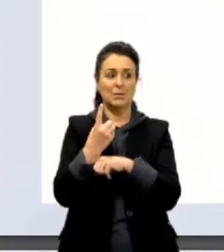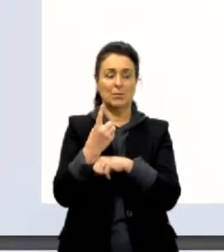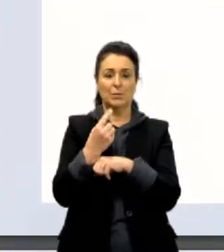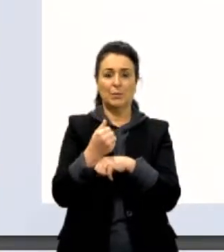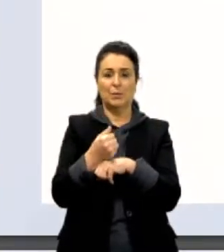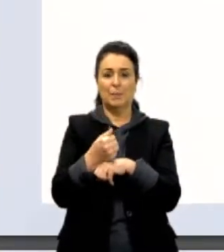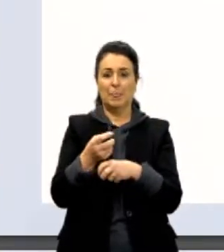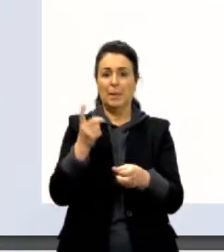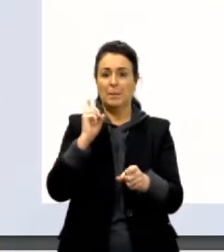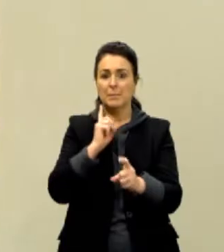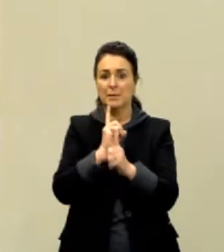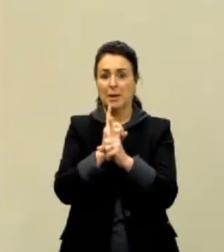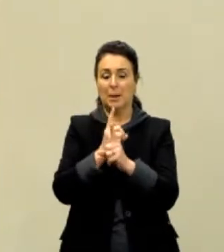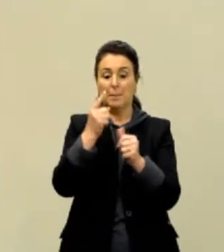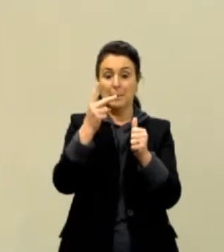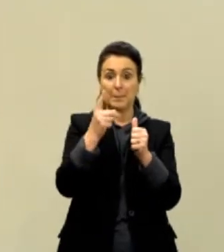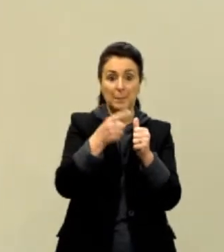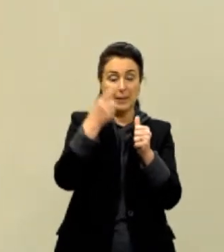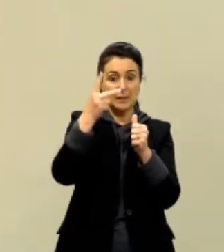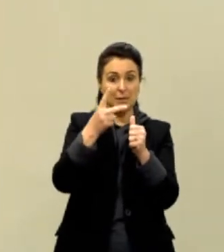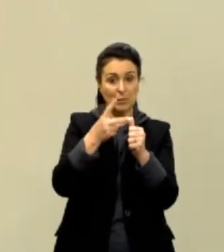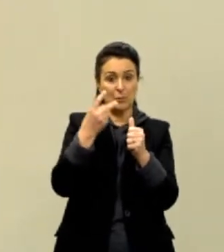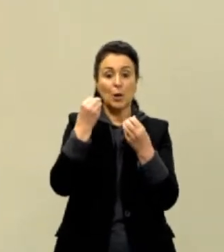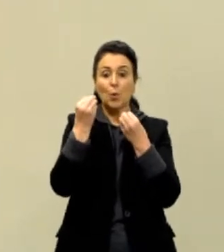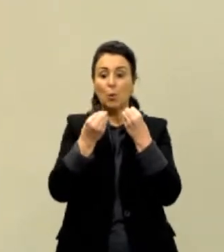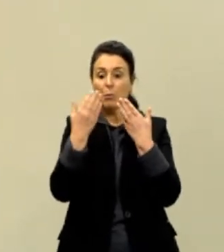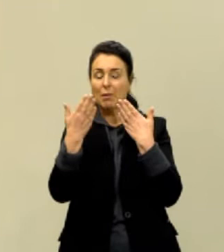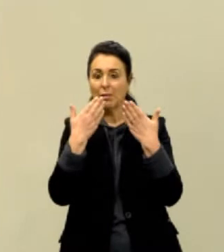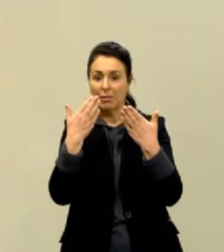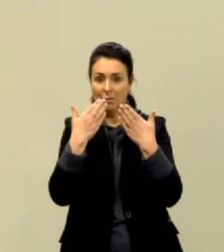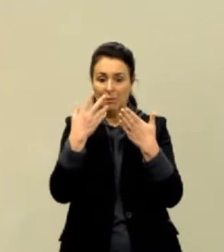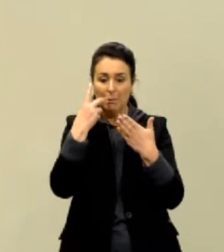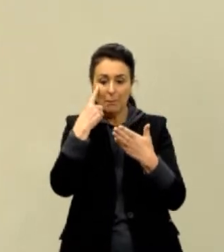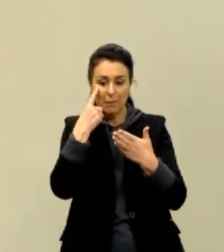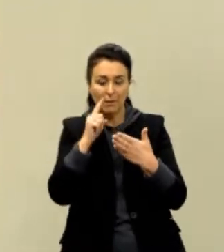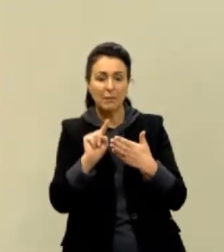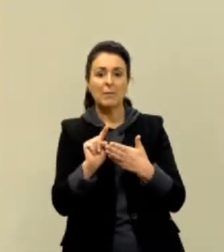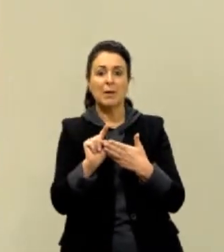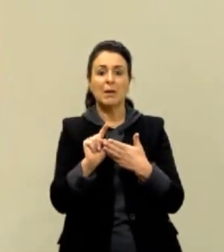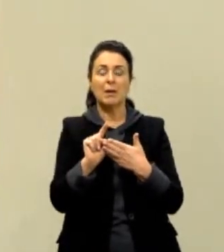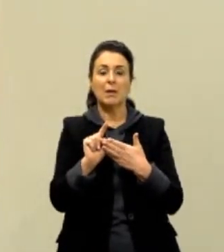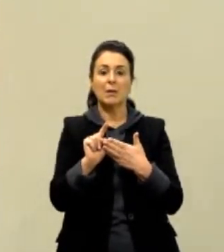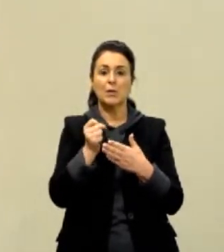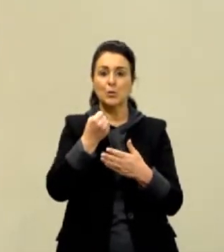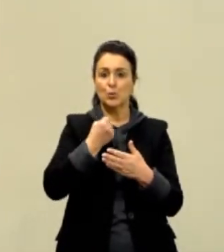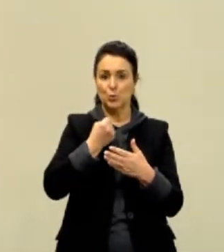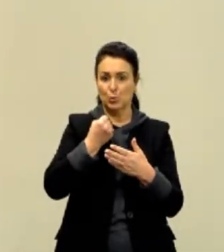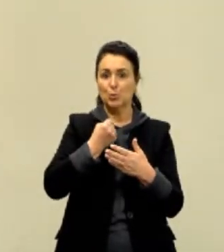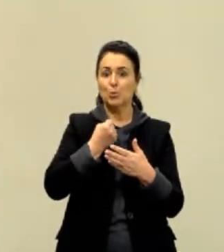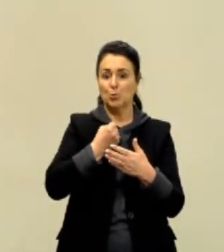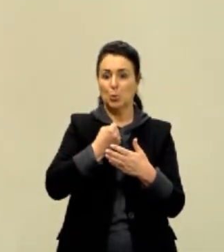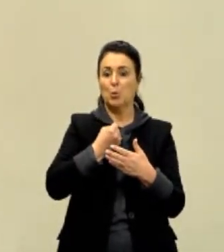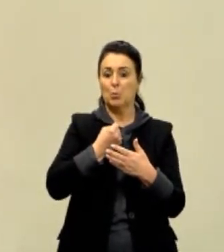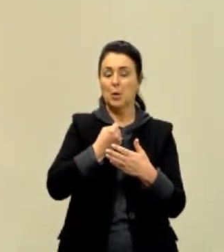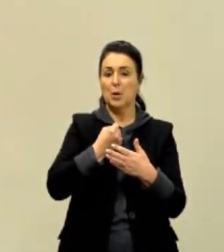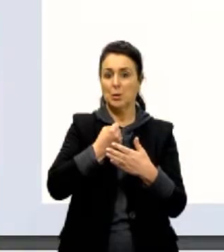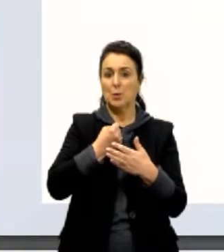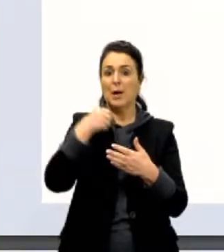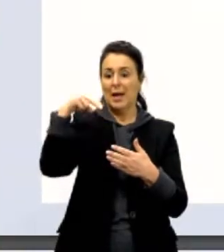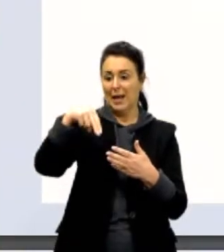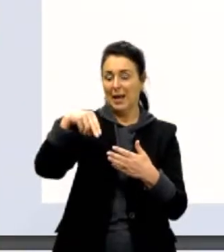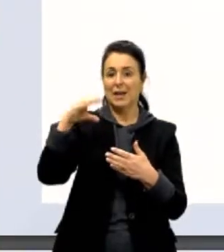já deu para entender a primeira e a segunda condição, como é que a gente analisa para ver se o número satisfaz aquelas condições, né?